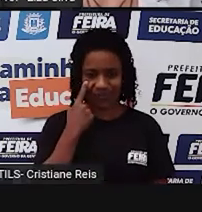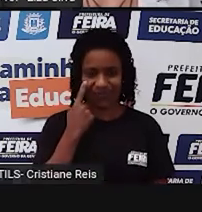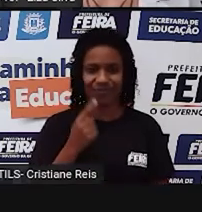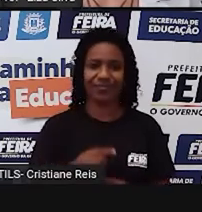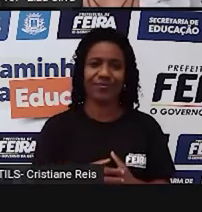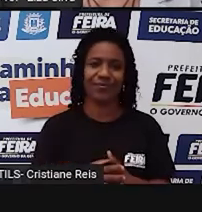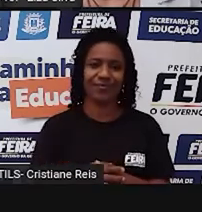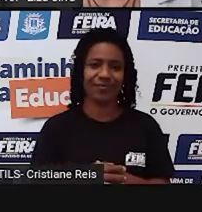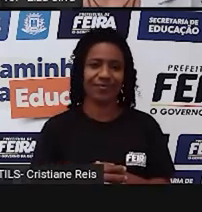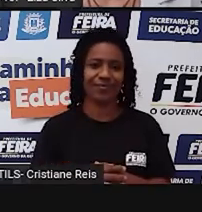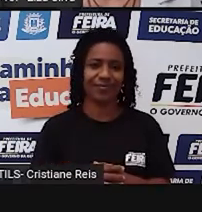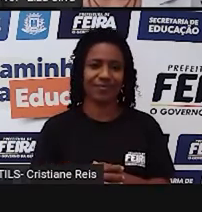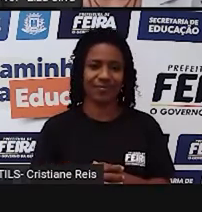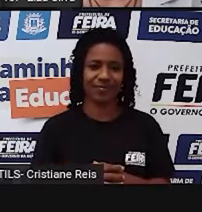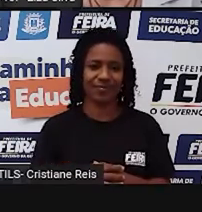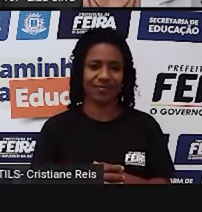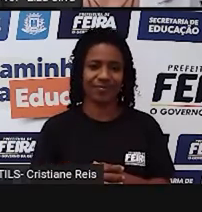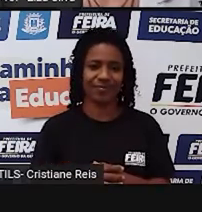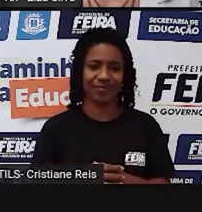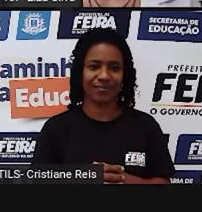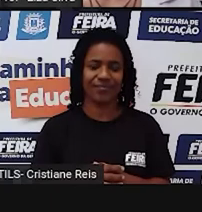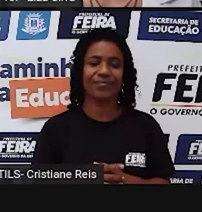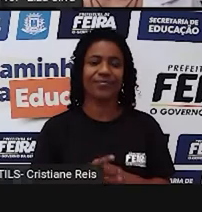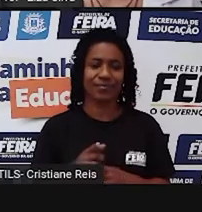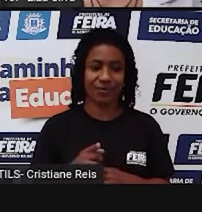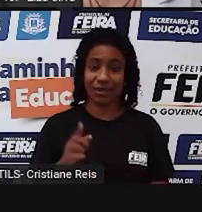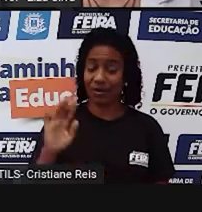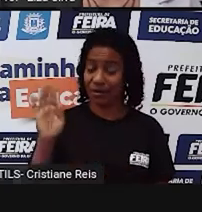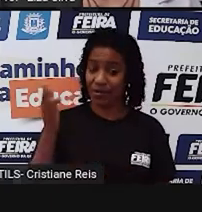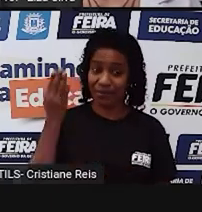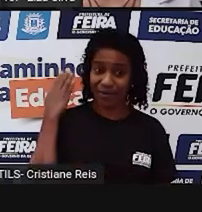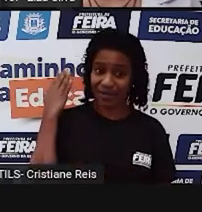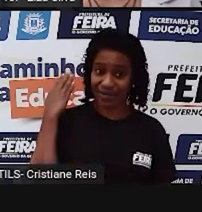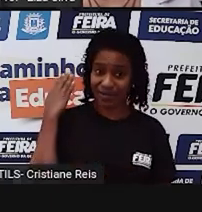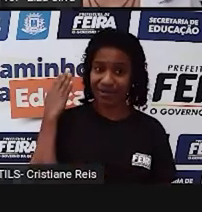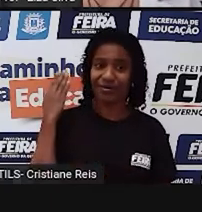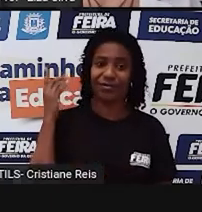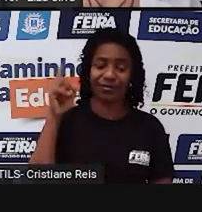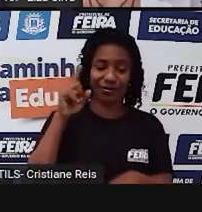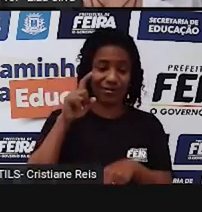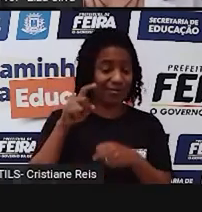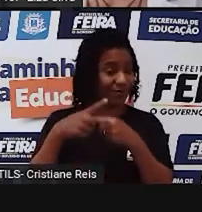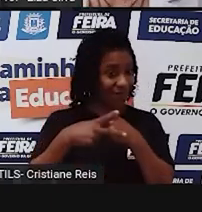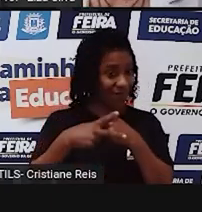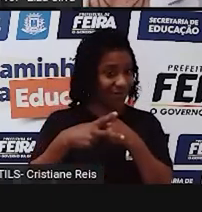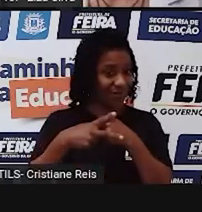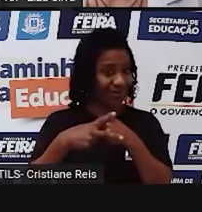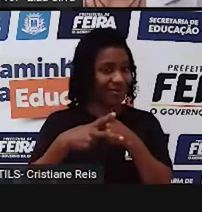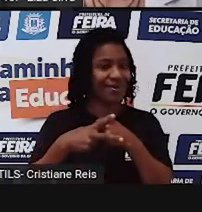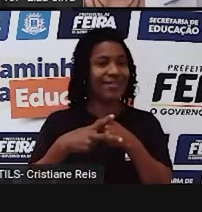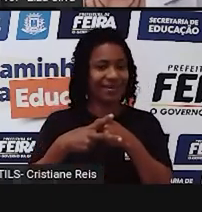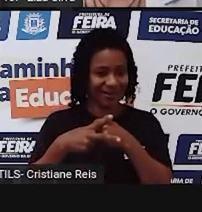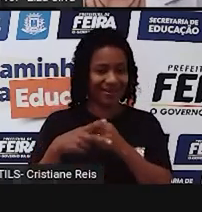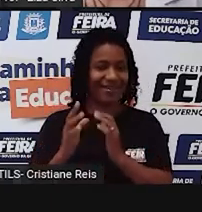Past of sale. Again. Passado do verbo navegar novamente. Let's go.